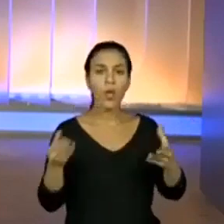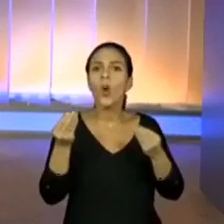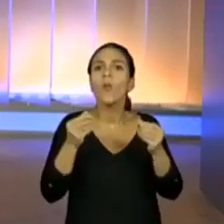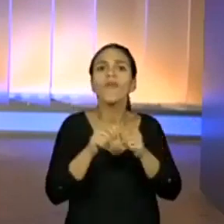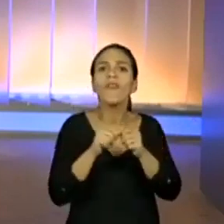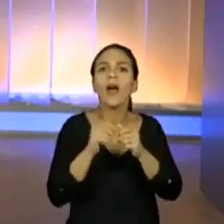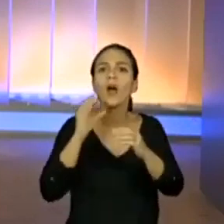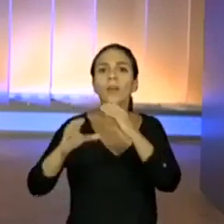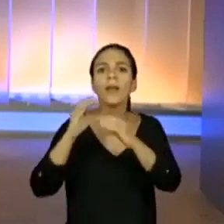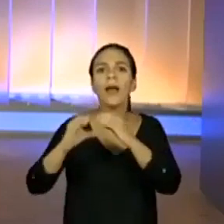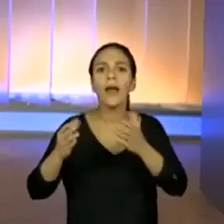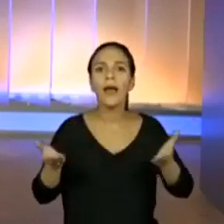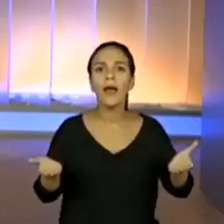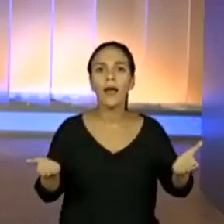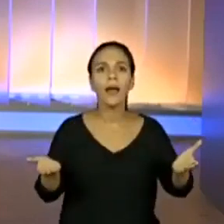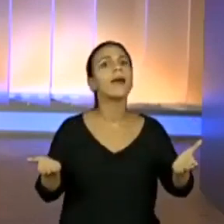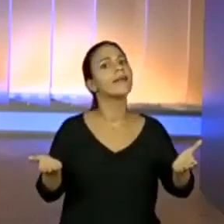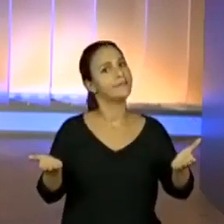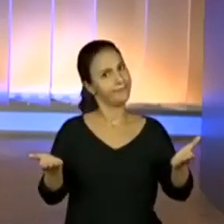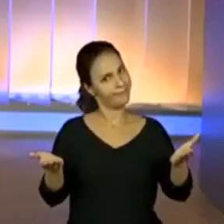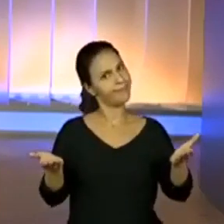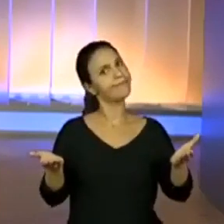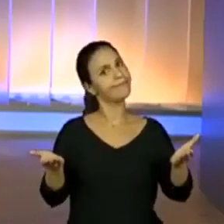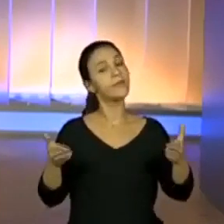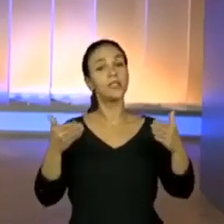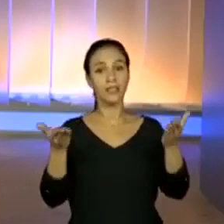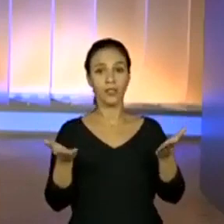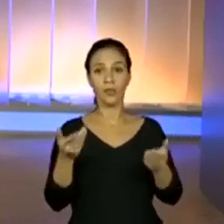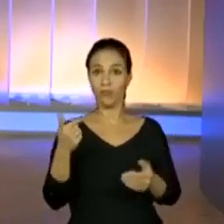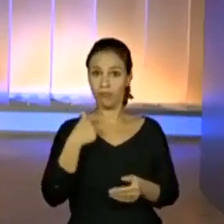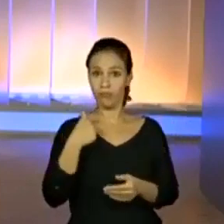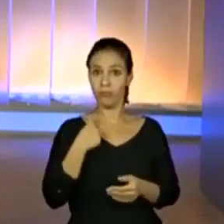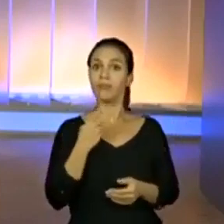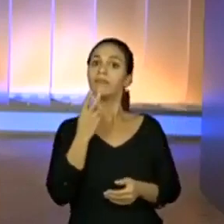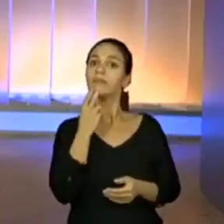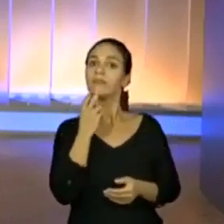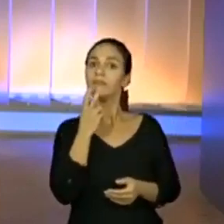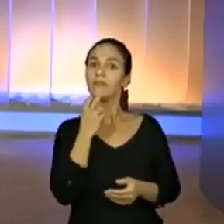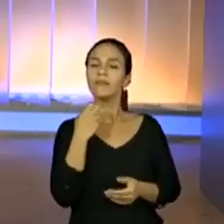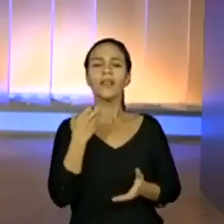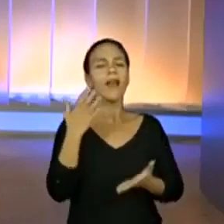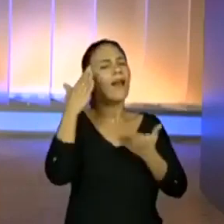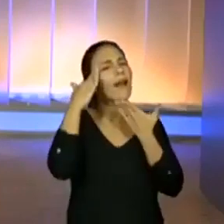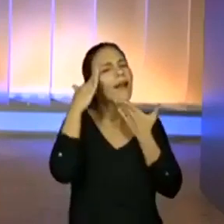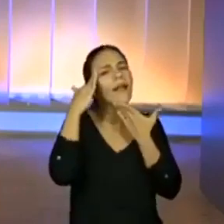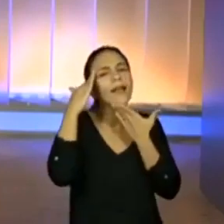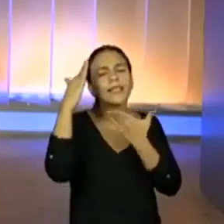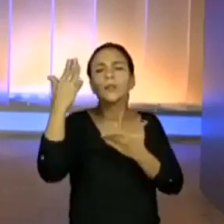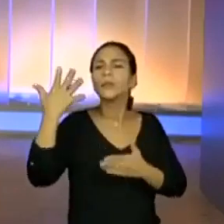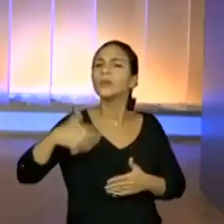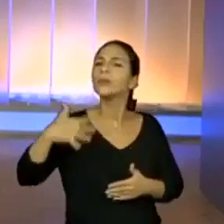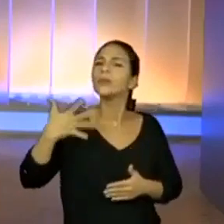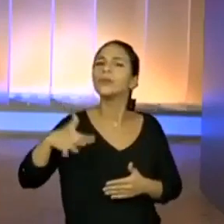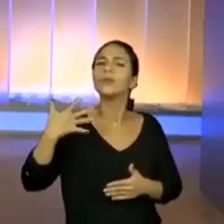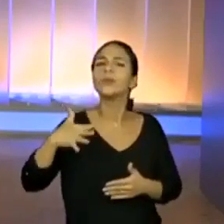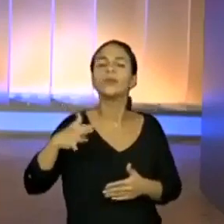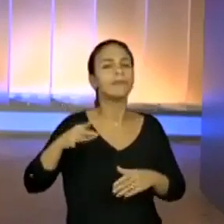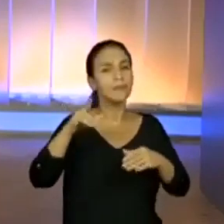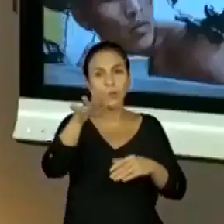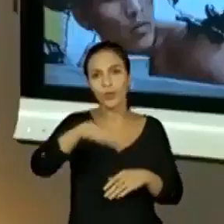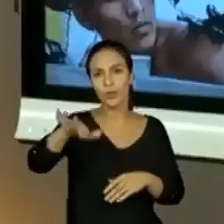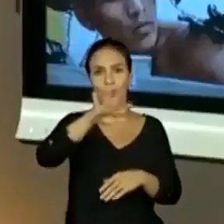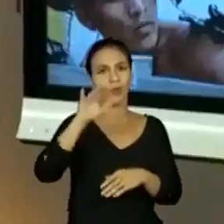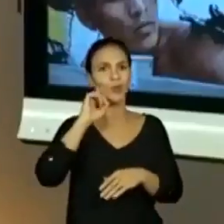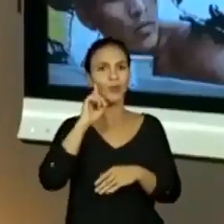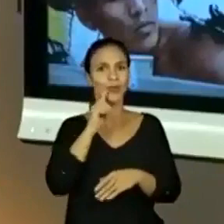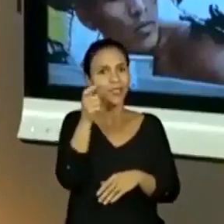como que você vai comunicar com ele? Tudo bem? Então, o professor Rodrigo quer aqui agradecer demais, demais a presença de todos vocês.